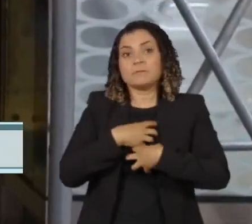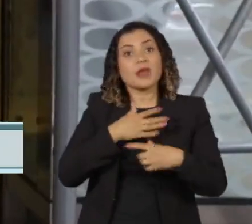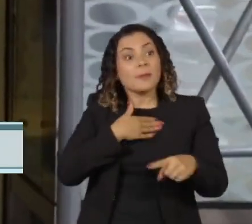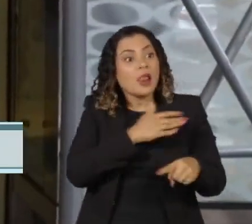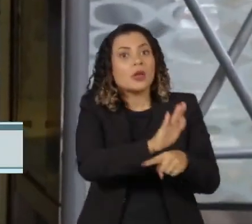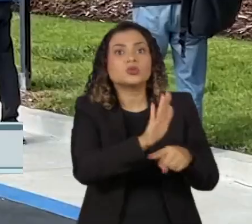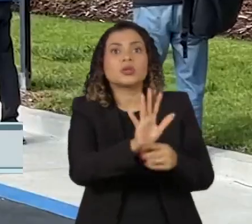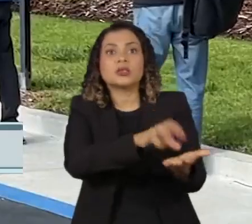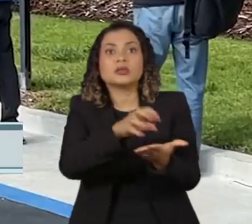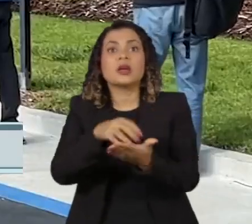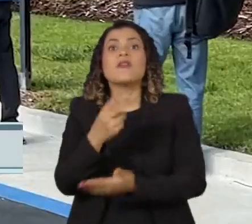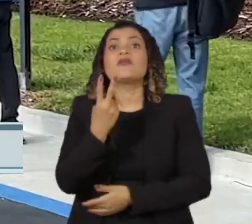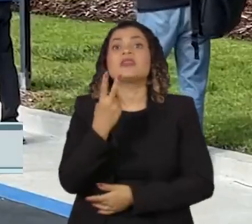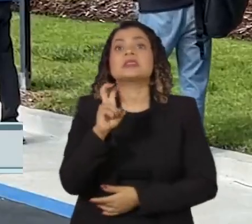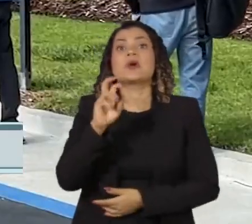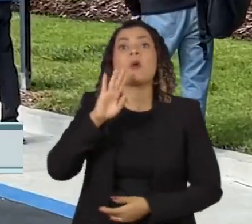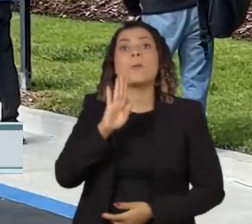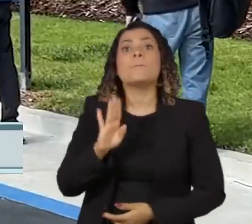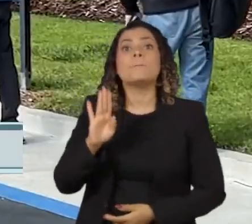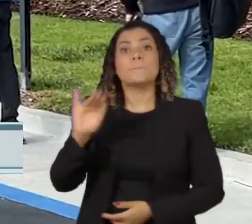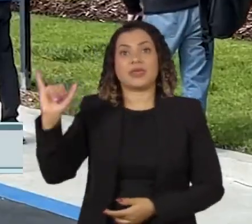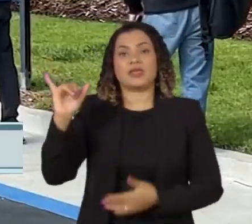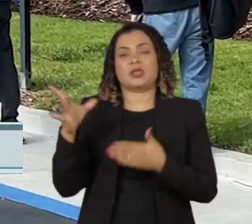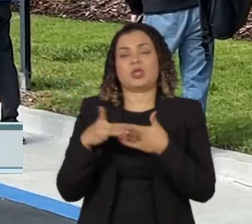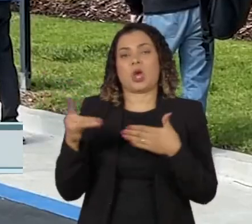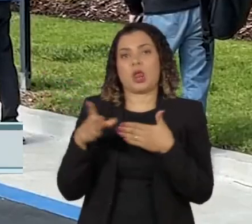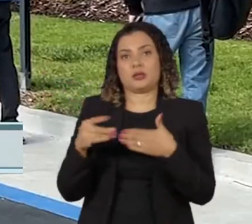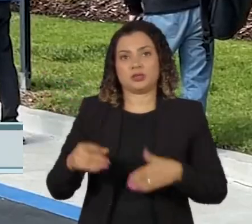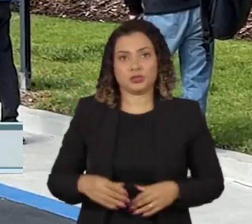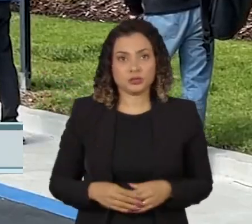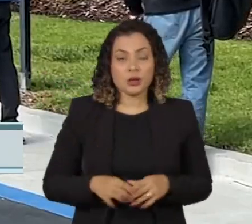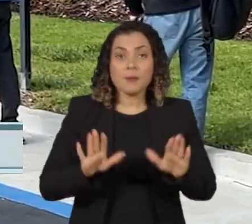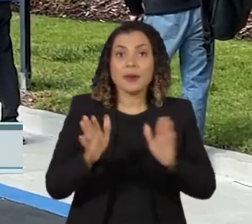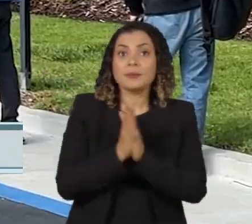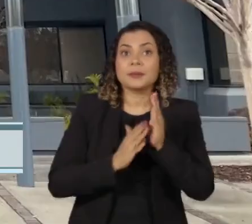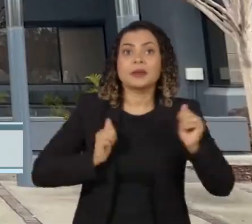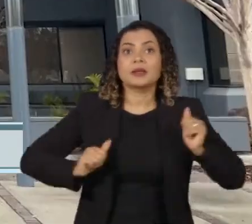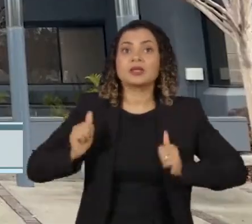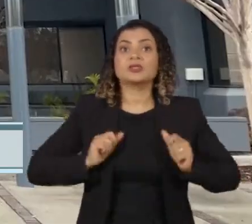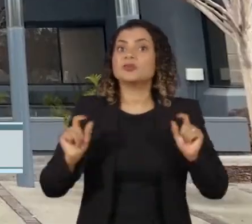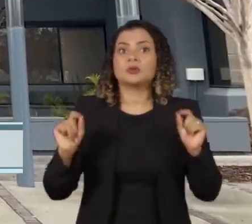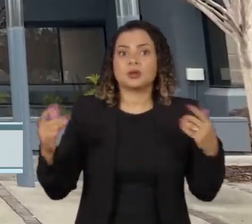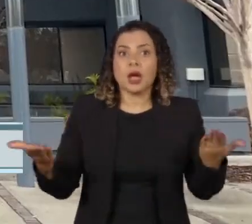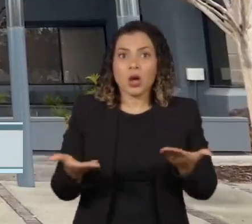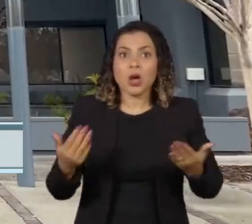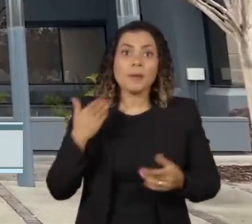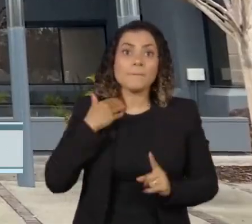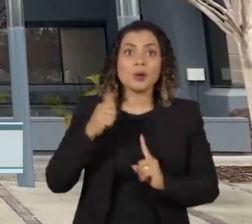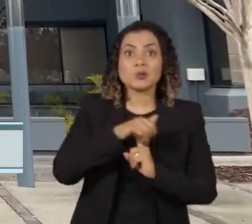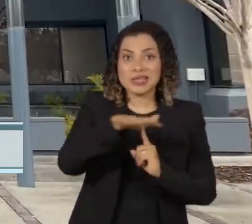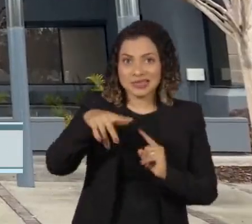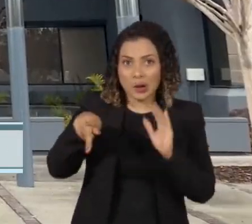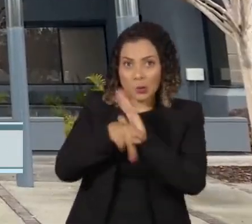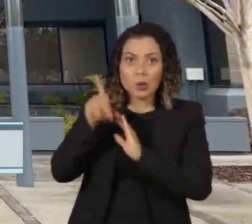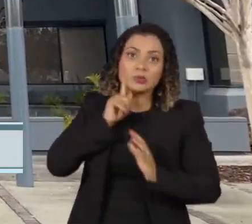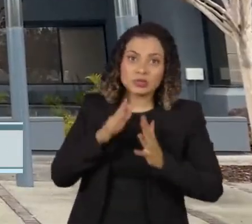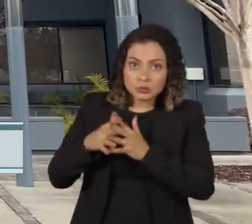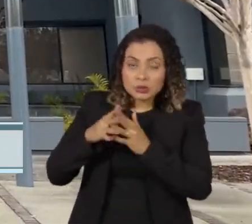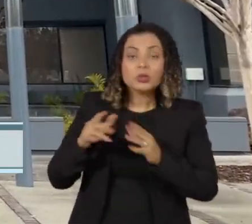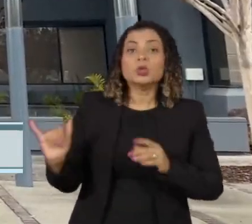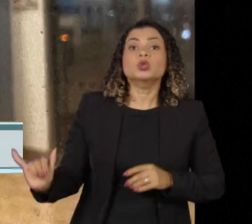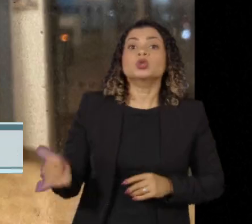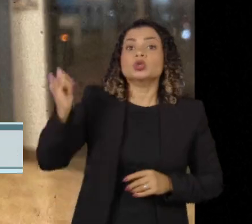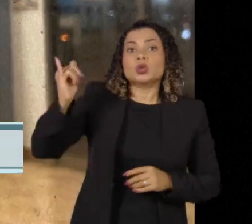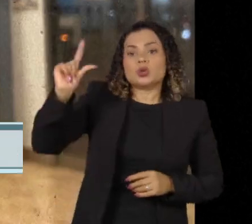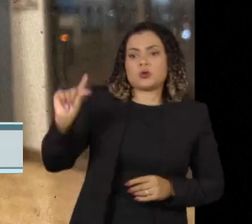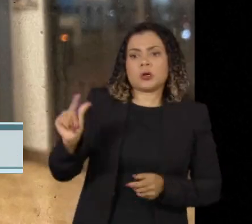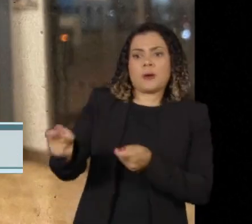instituições é de US 25 bilhões. A expectativa é que, diante da situação, o Banco Central americano não eleve a taxa de juros.